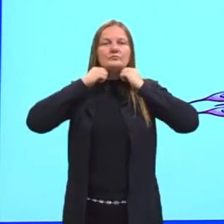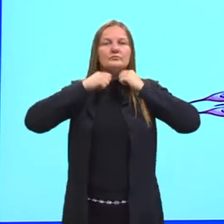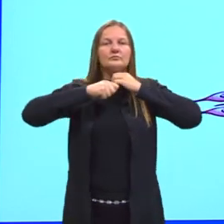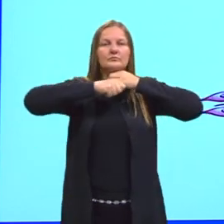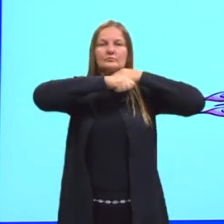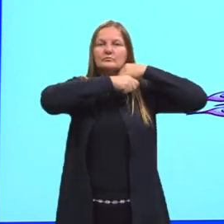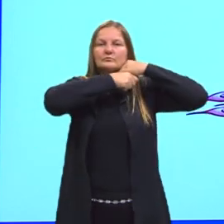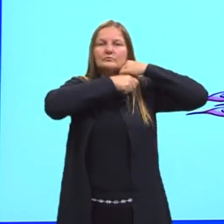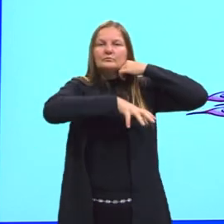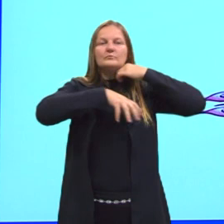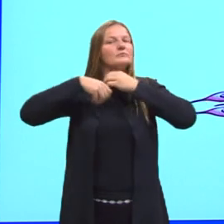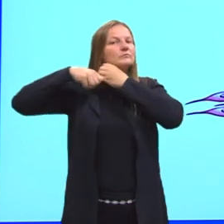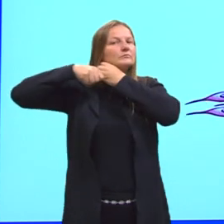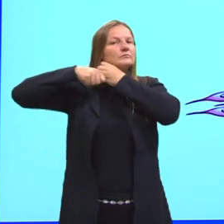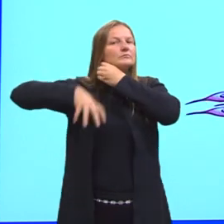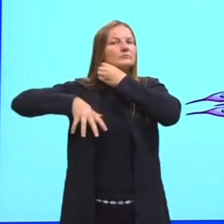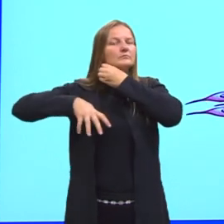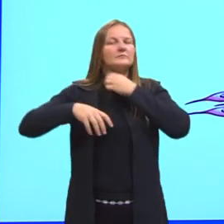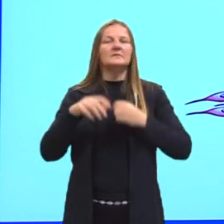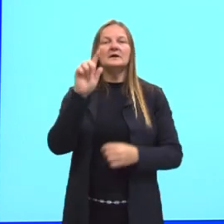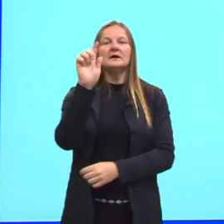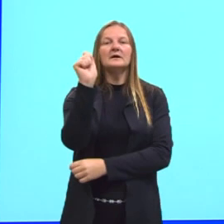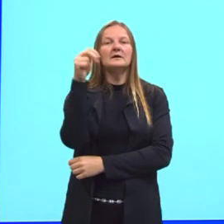periférica do corpo.